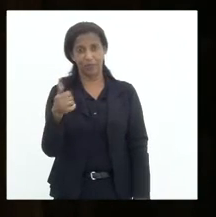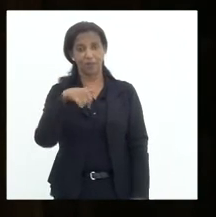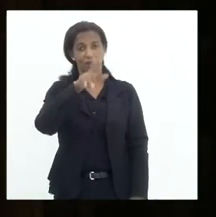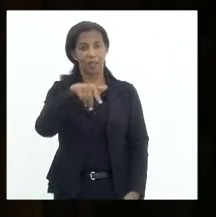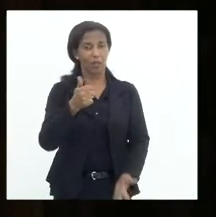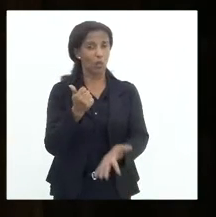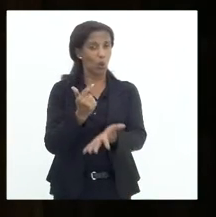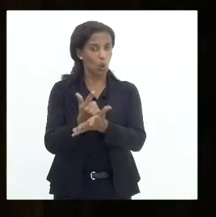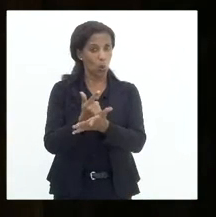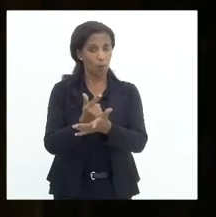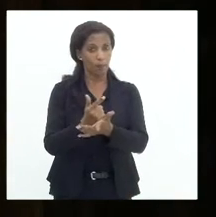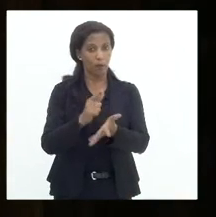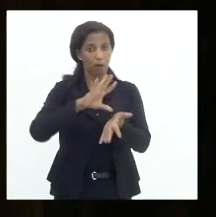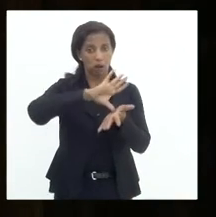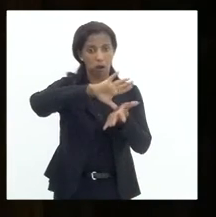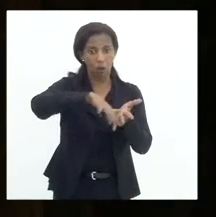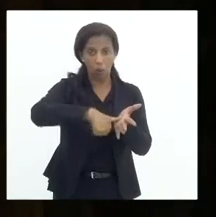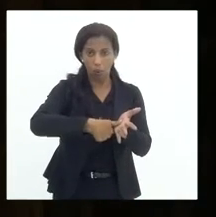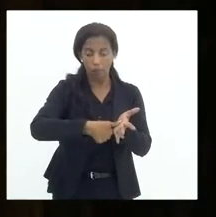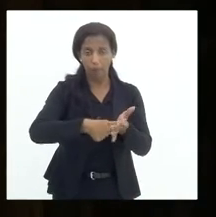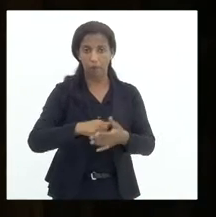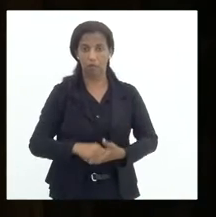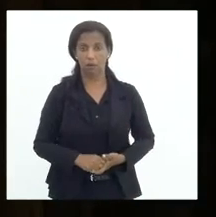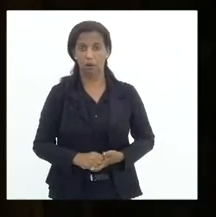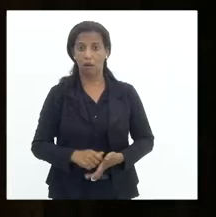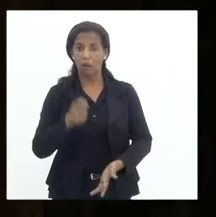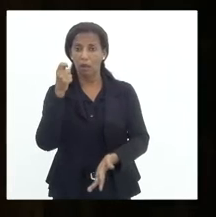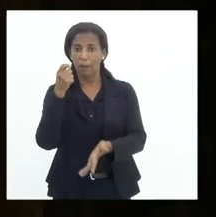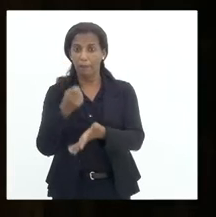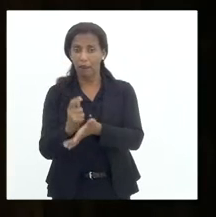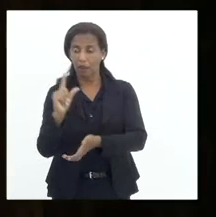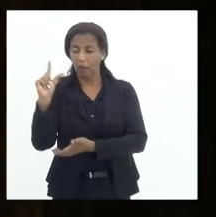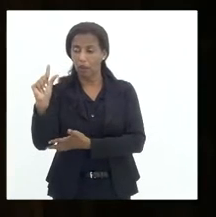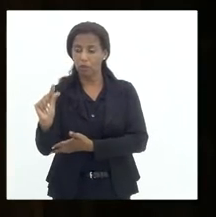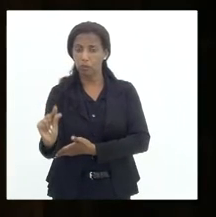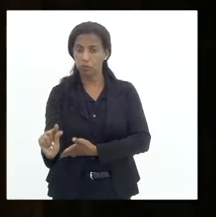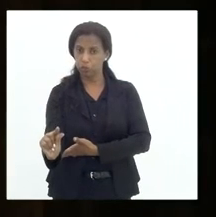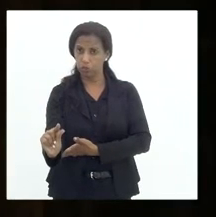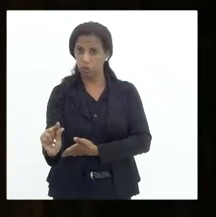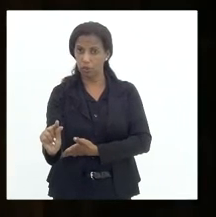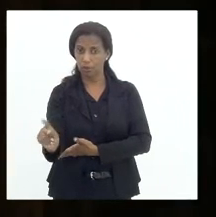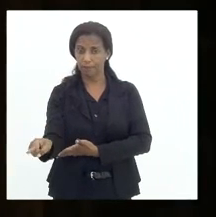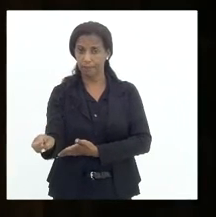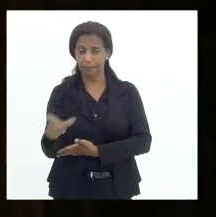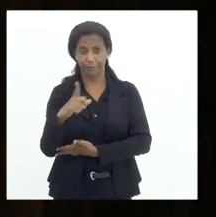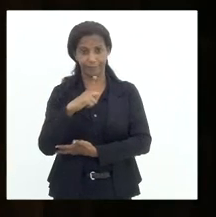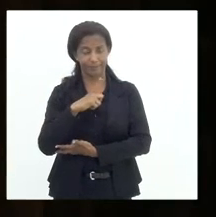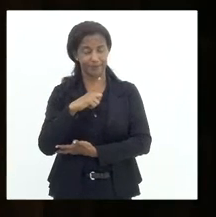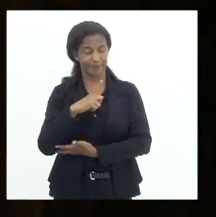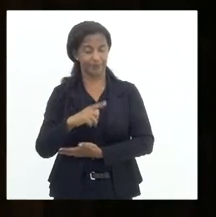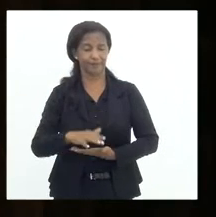compra produto de roubo paga muito pouco pelo risco que tem.